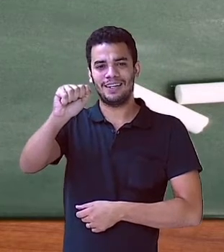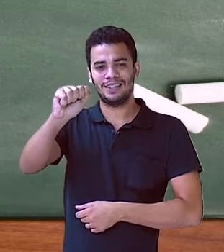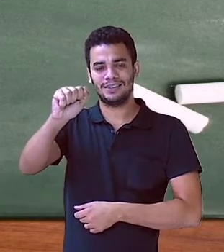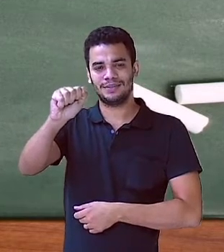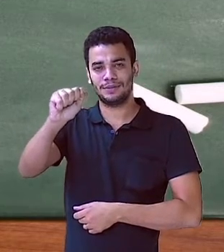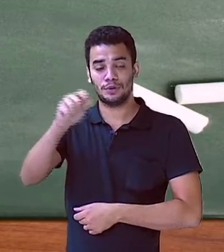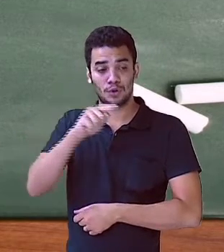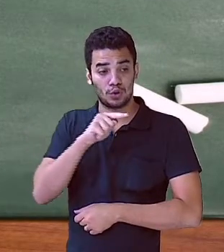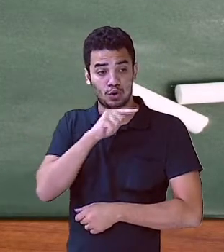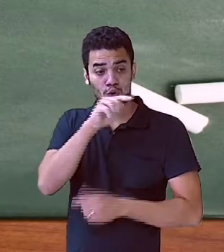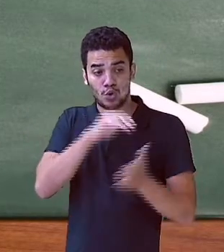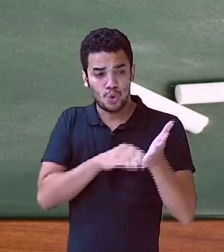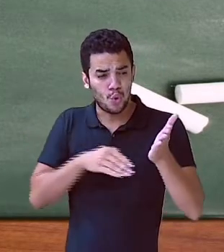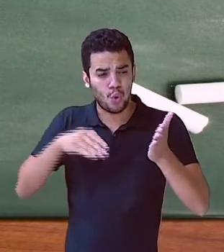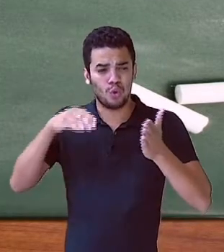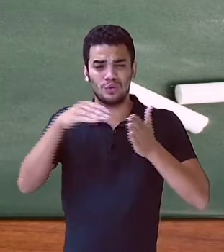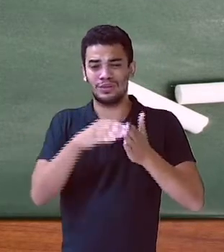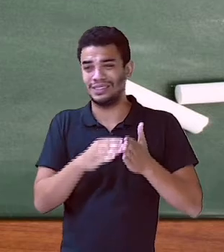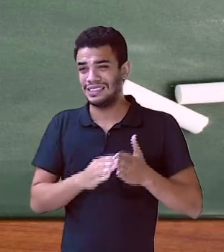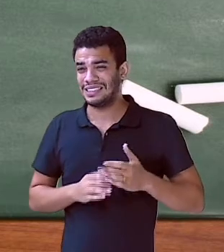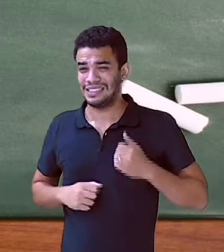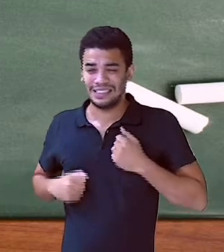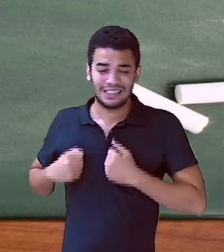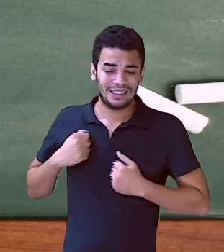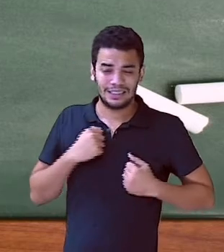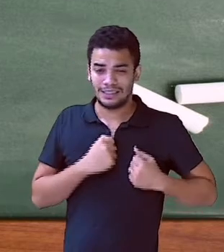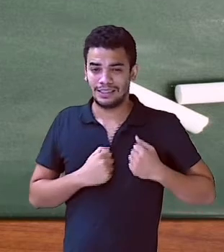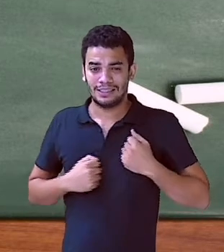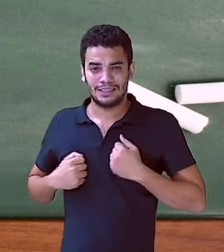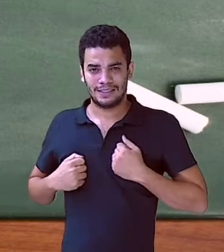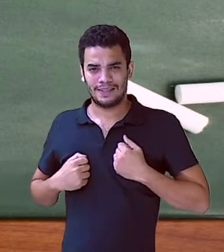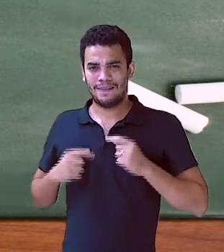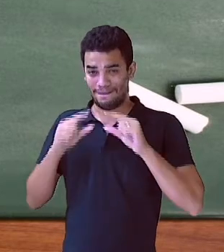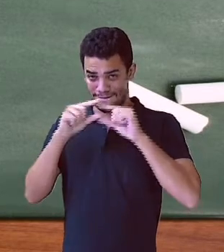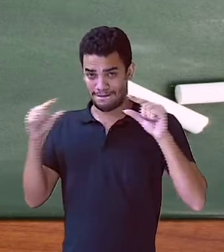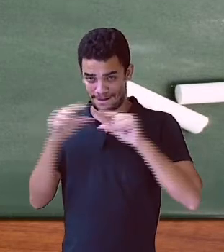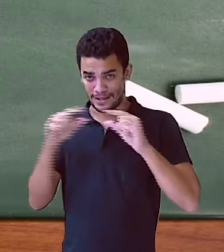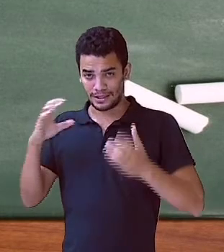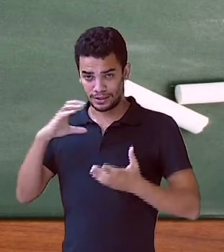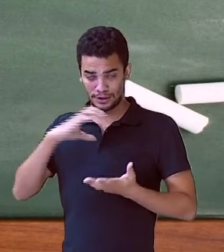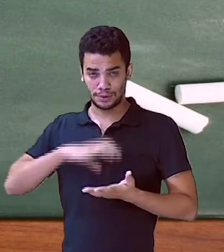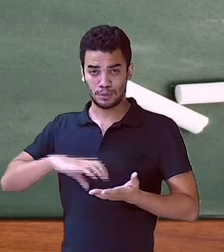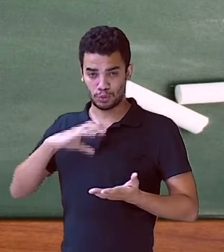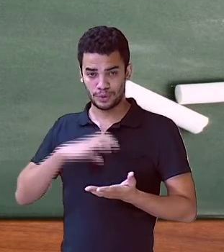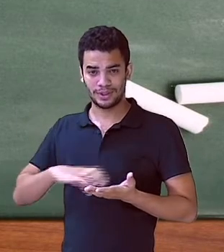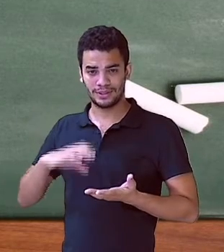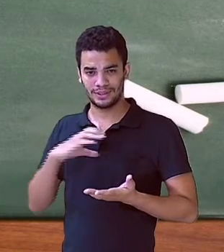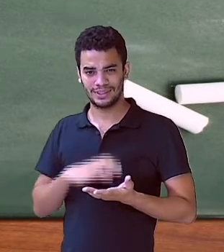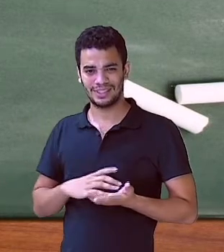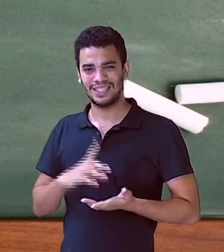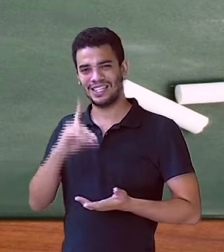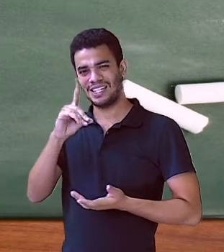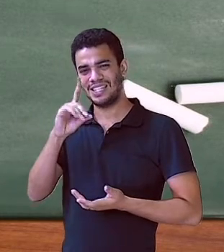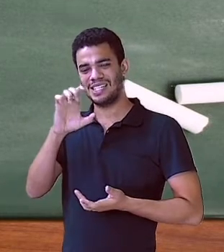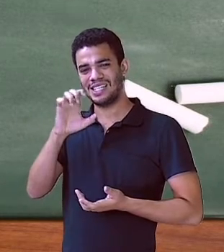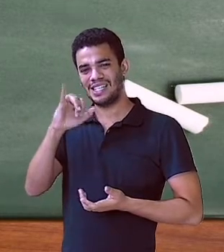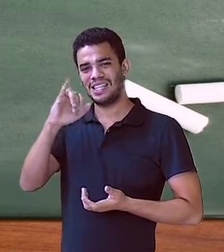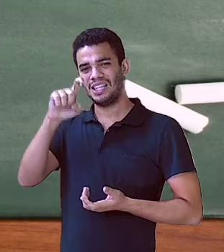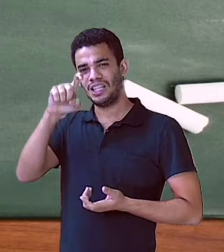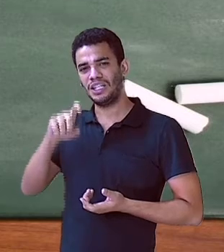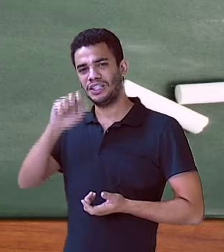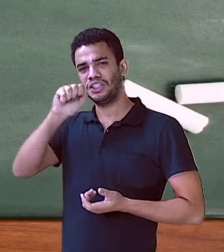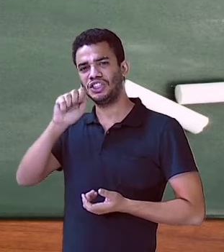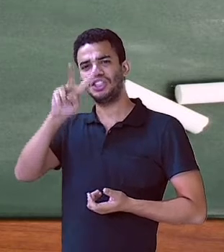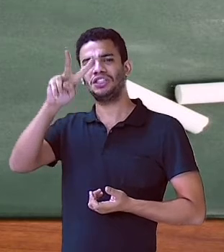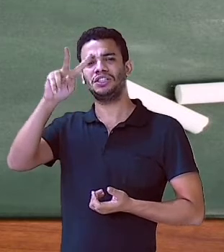Todos aflitos. Portanto, esse verbo é um verbo transitivo, não é mesmo? Isso aí, verbo transitivo. Agora,